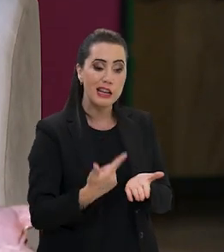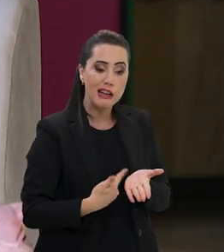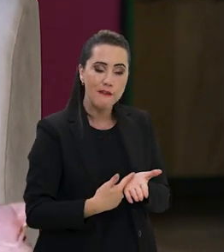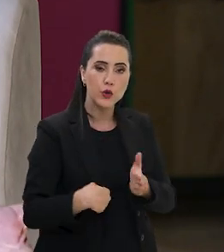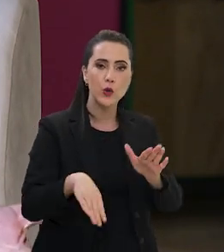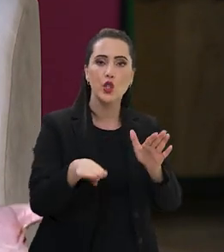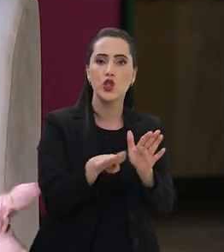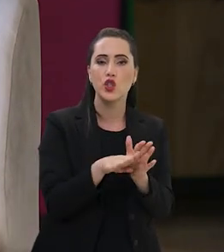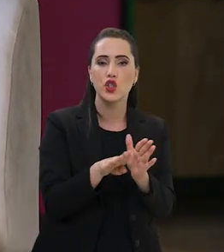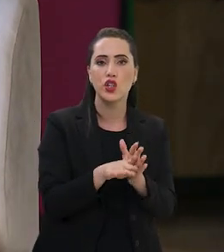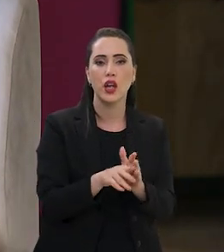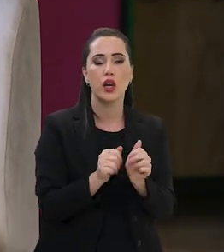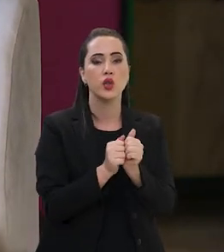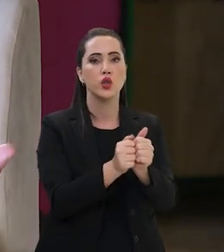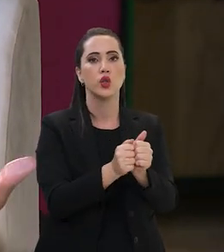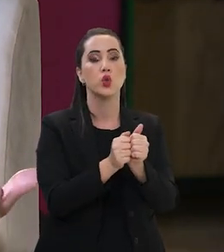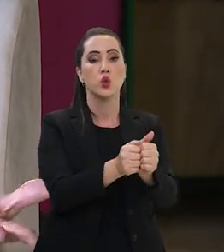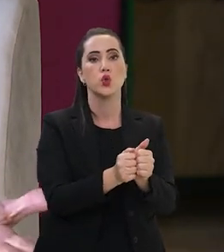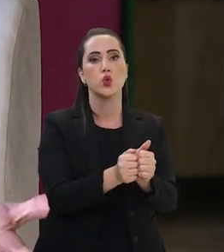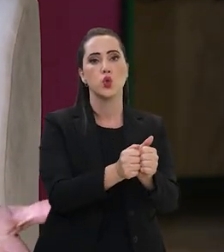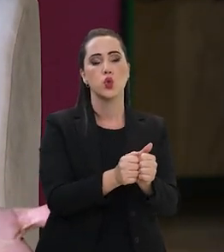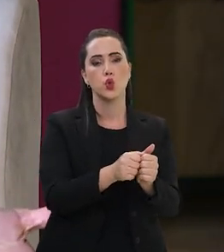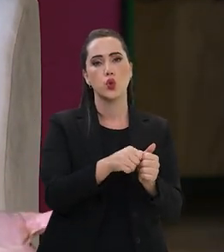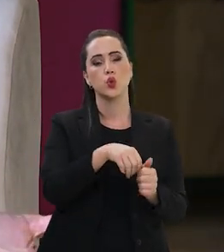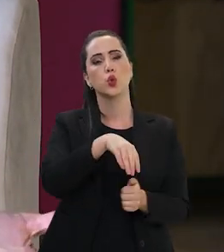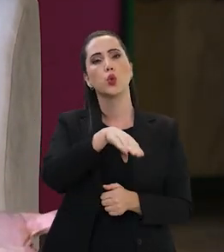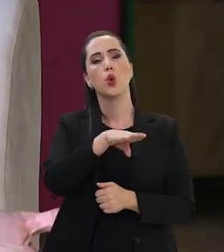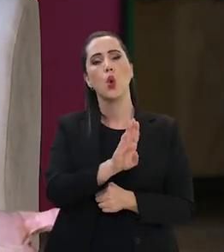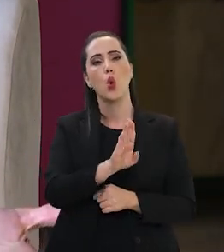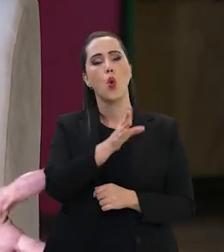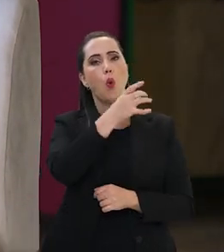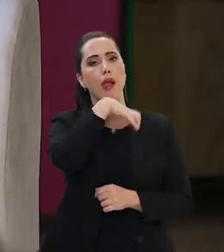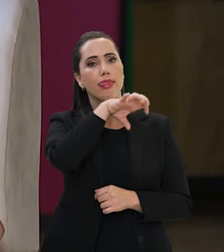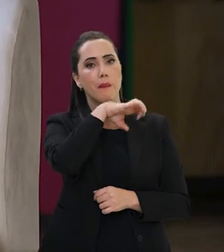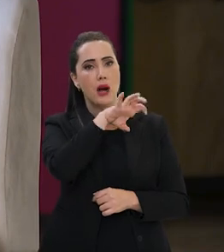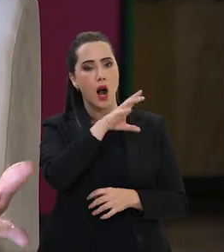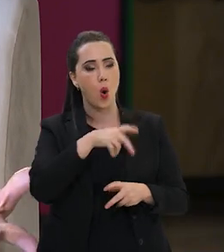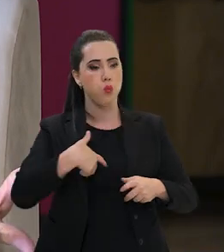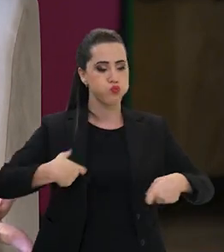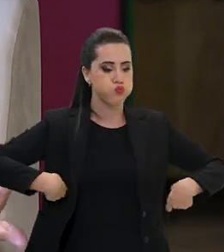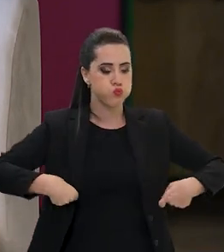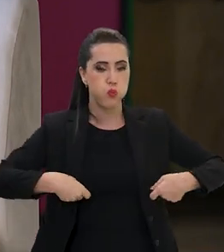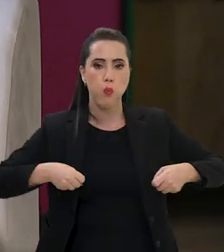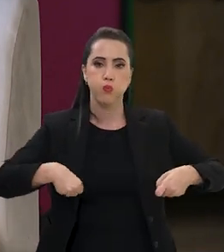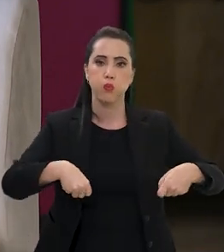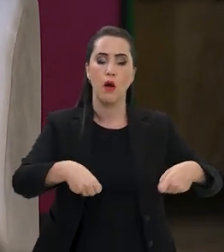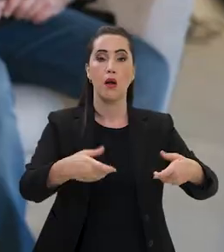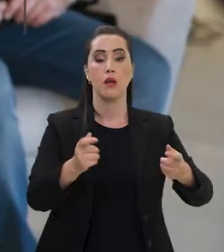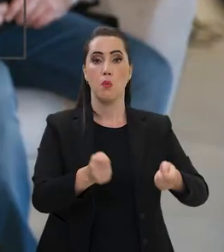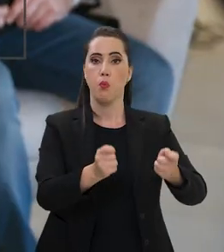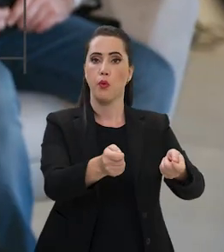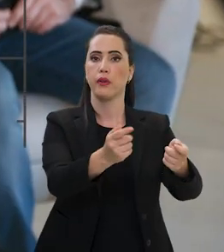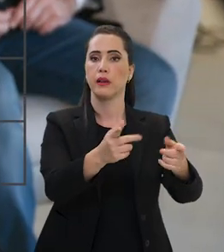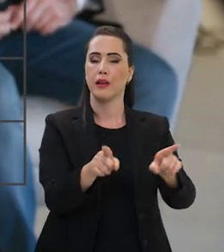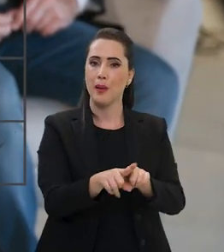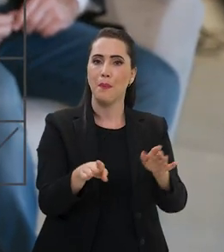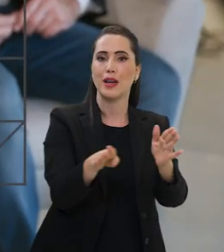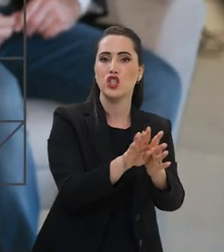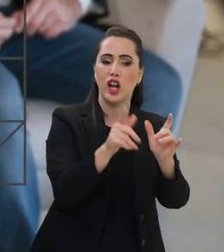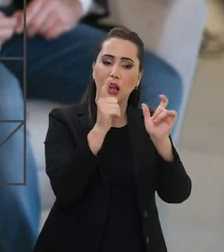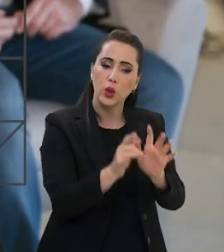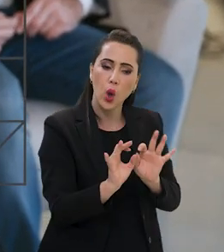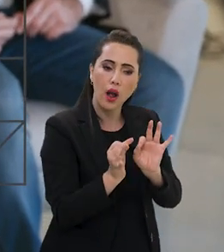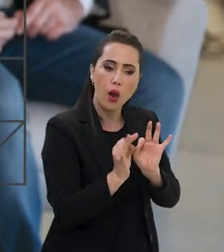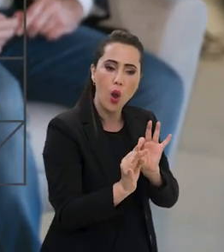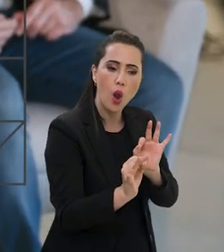livro nosso didático que chega no Lobo de Búfalo, no Marajó, na Ilha do Marajó, enfim, toda uma orquestração